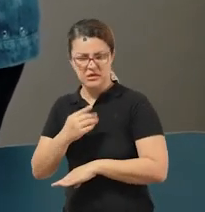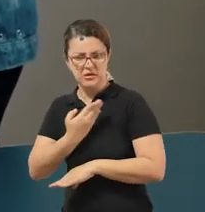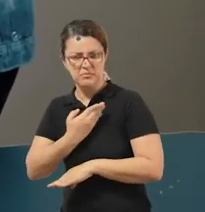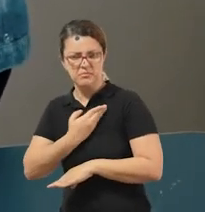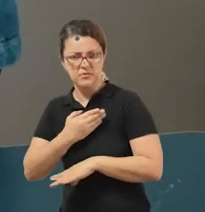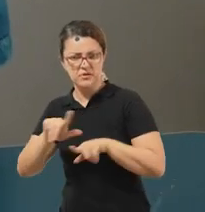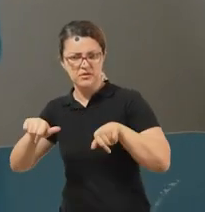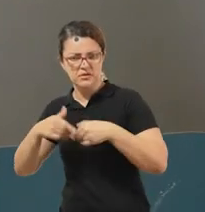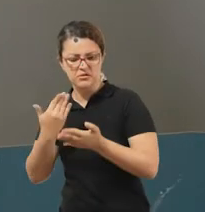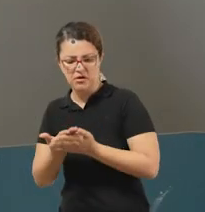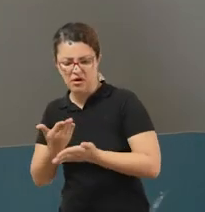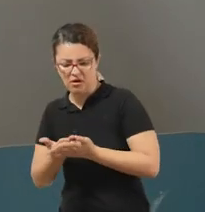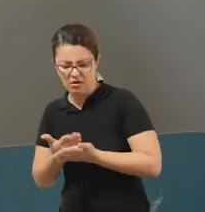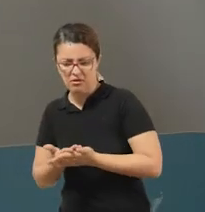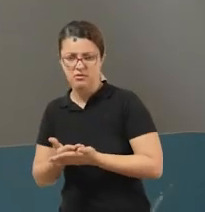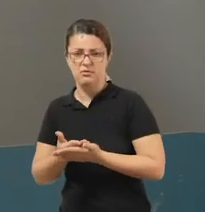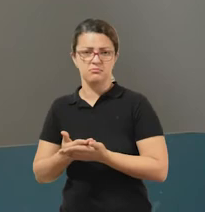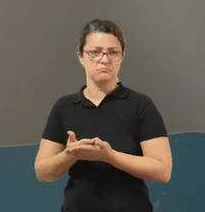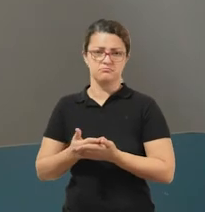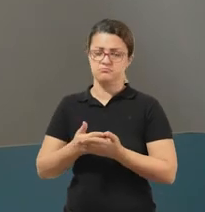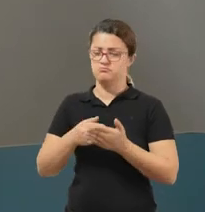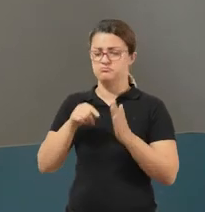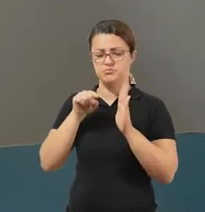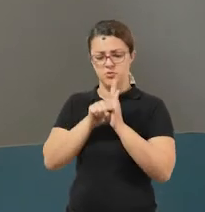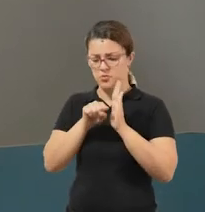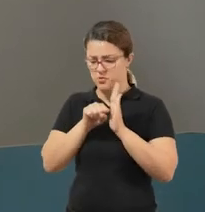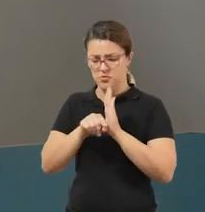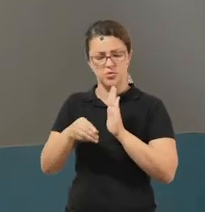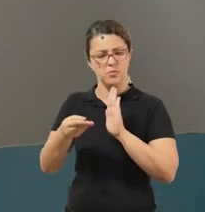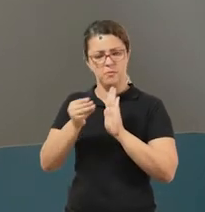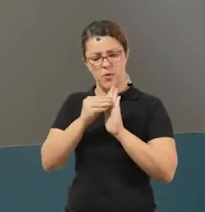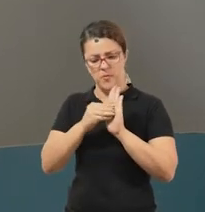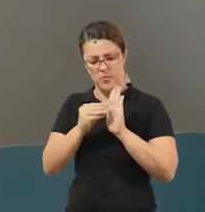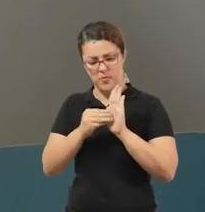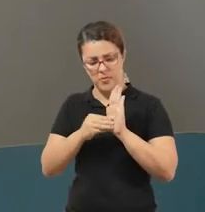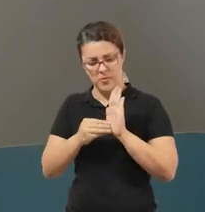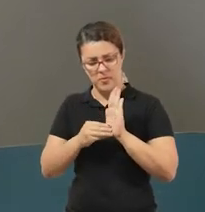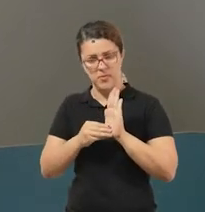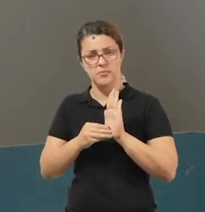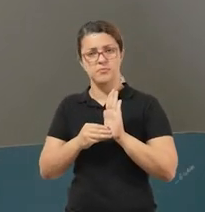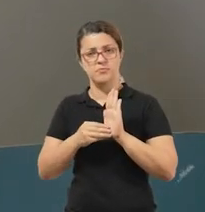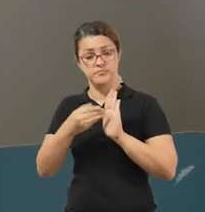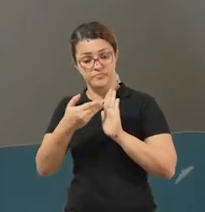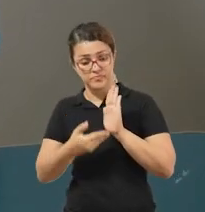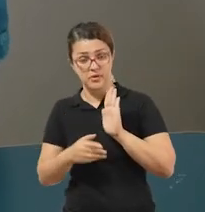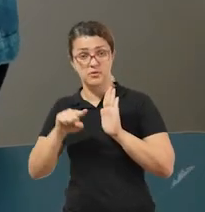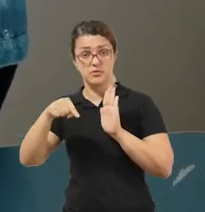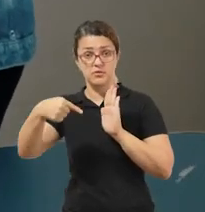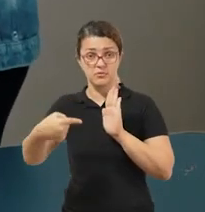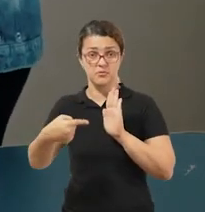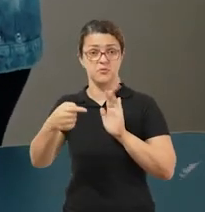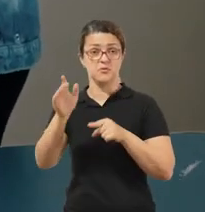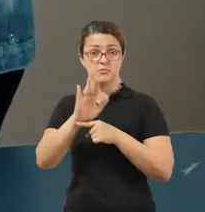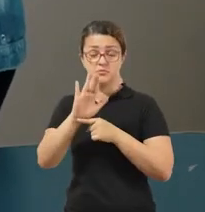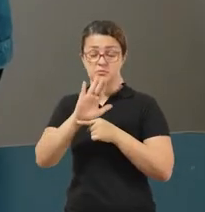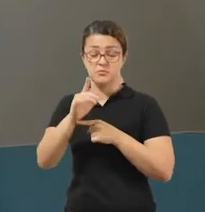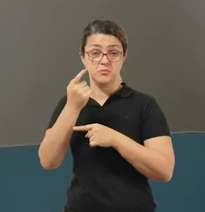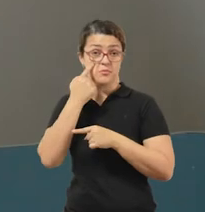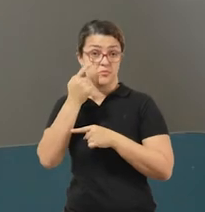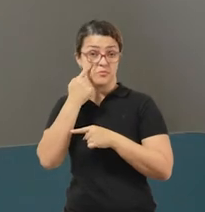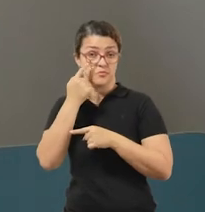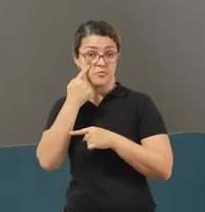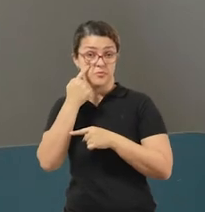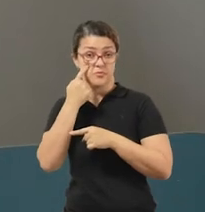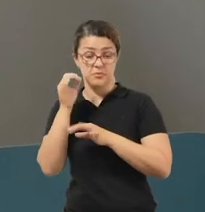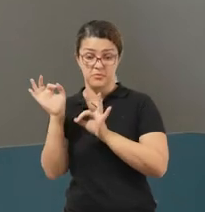na classe? Entre outras perguntas que você pode adicionar aí no seu roteiro. Porque depois que você assistir a história do Menino